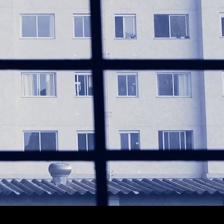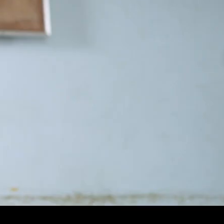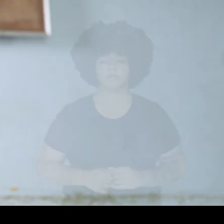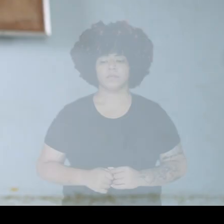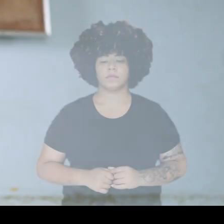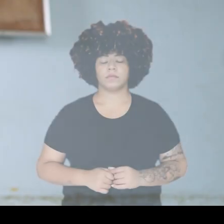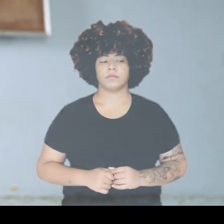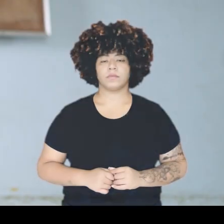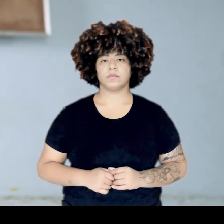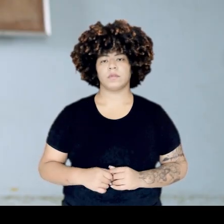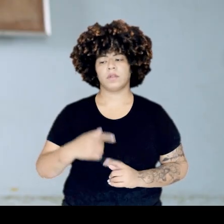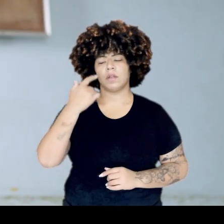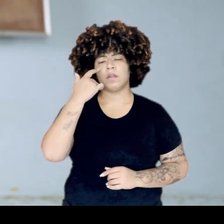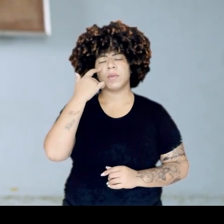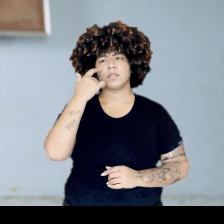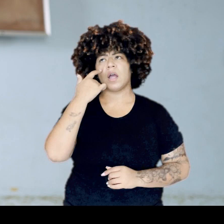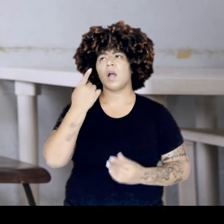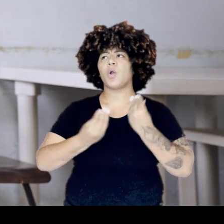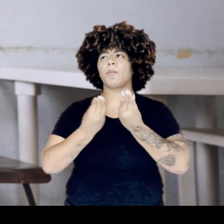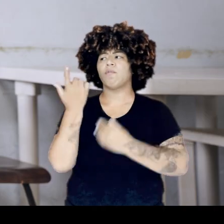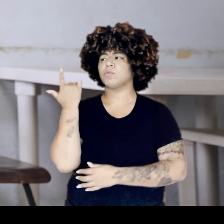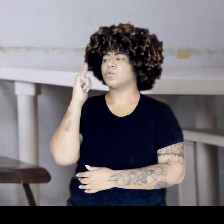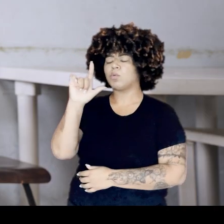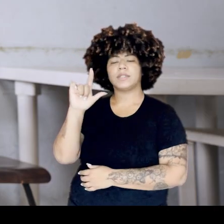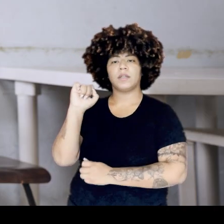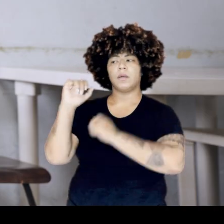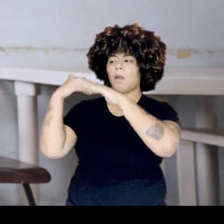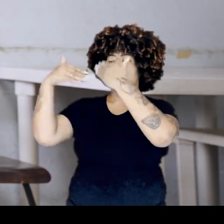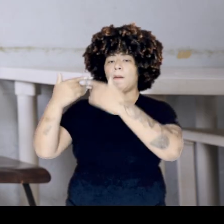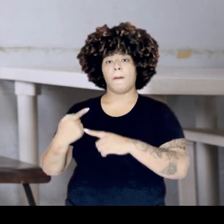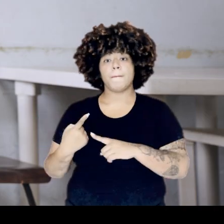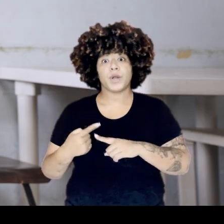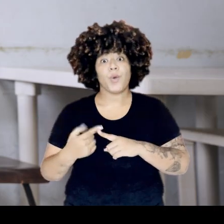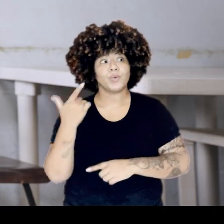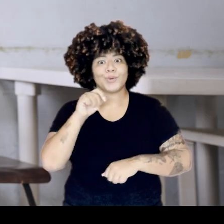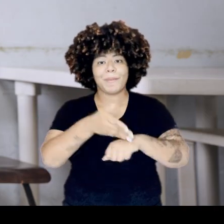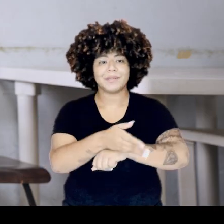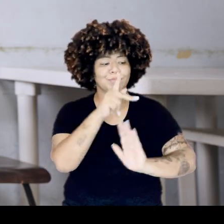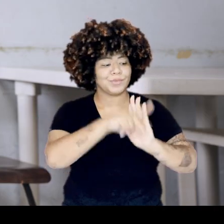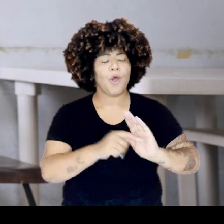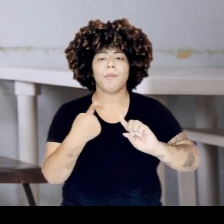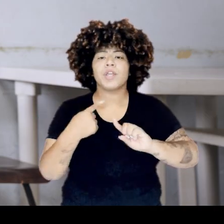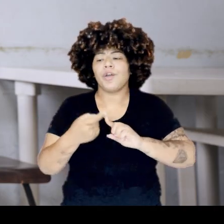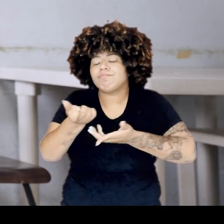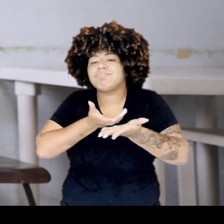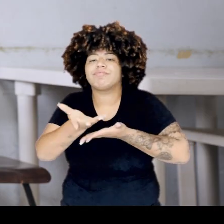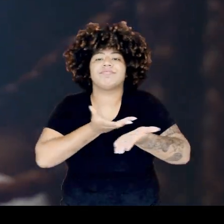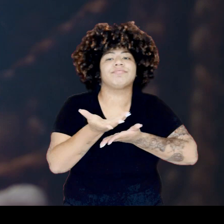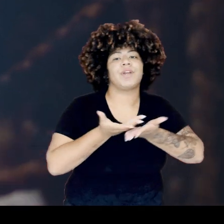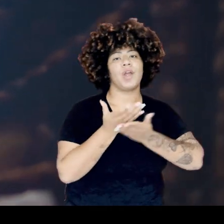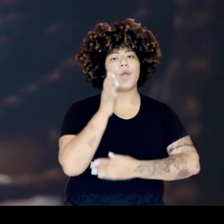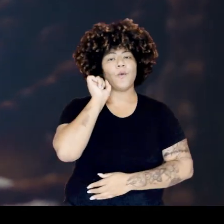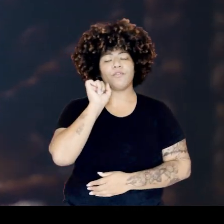Falei assim, vou entrar, mas acho que eu não vou conseguir superar. Mas ela superou porque eu interagi demais. Eu gostei bastante de